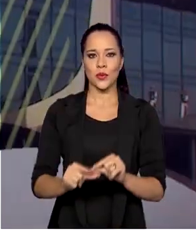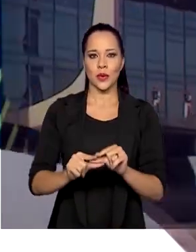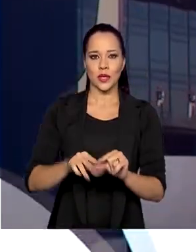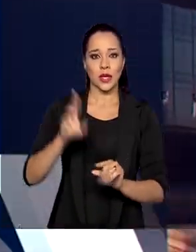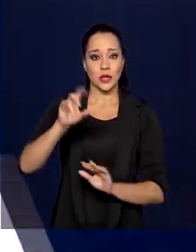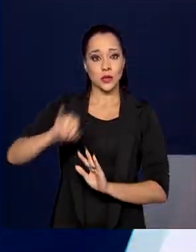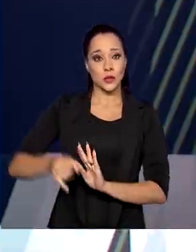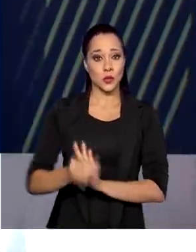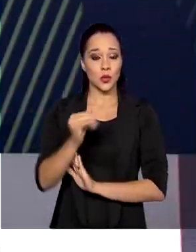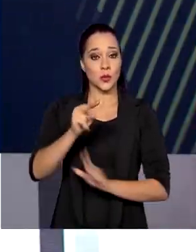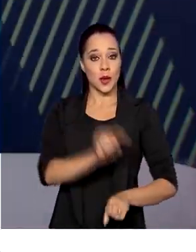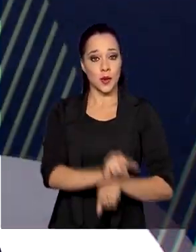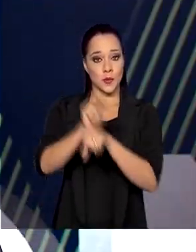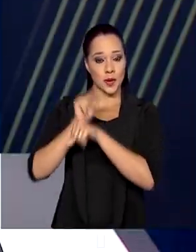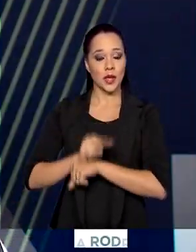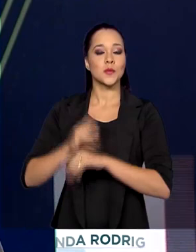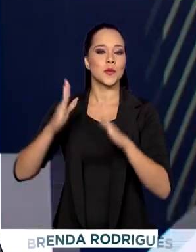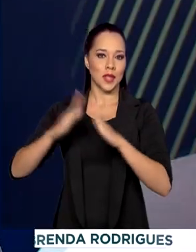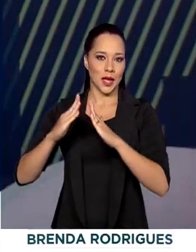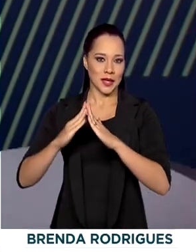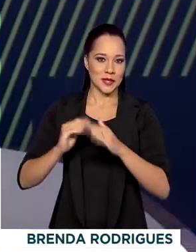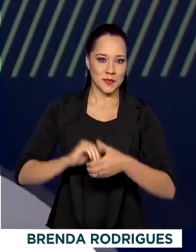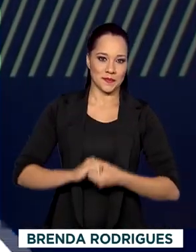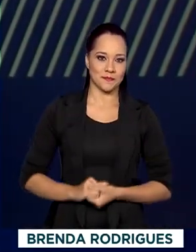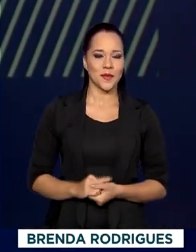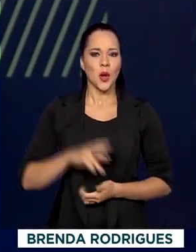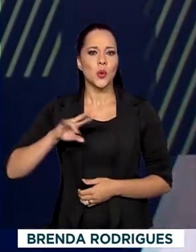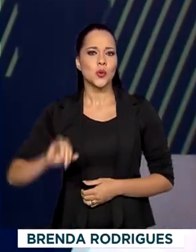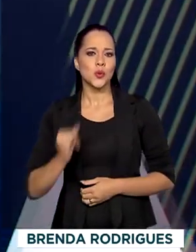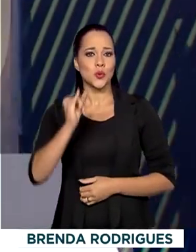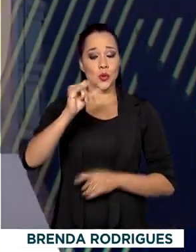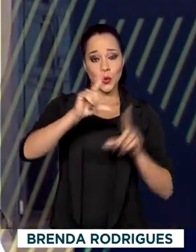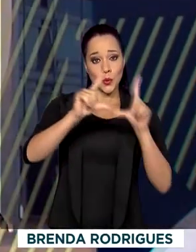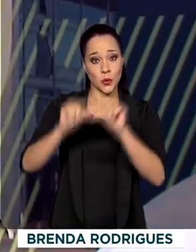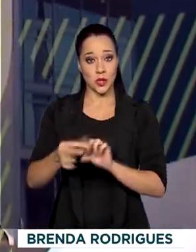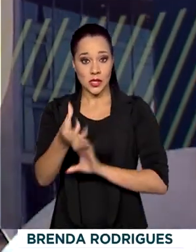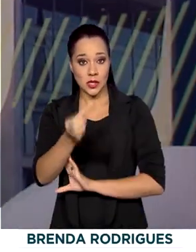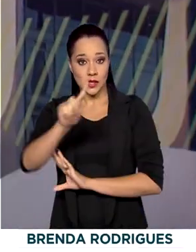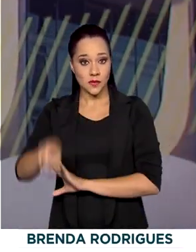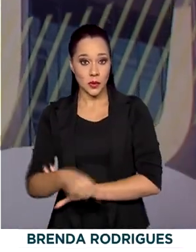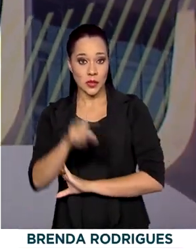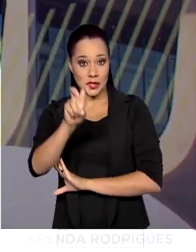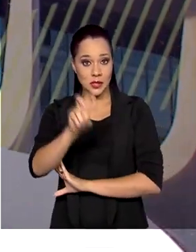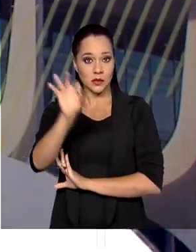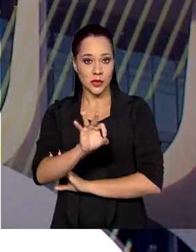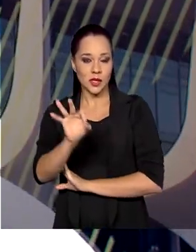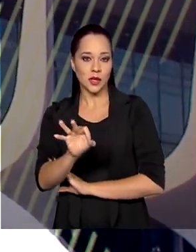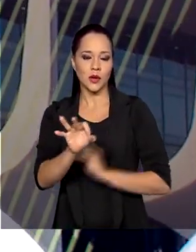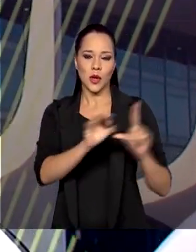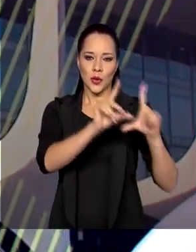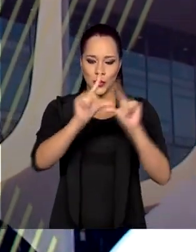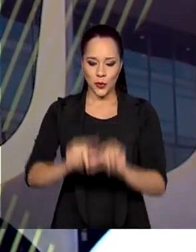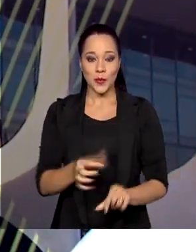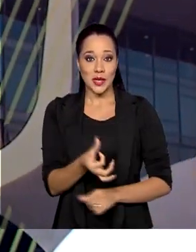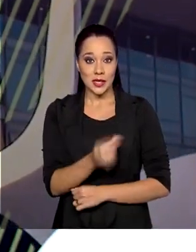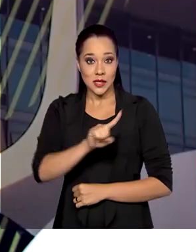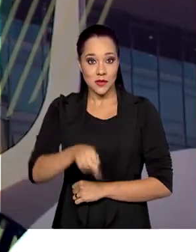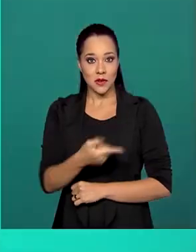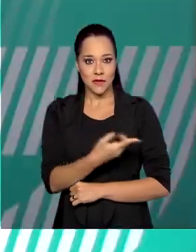taxas de juros para financiamento da casa própria. Os juros baixaram de 6,5% para 6